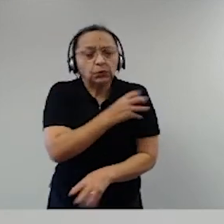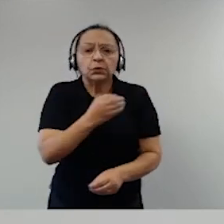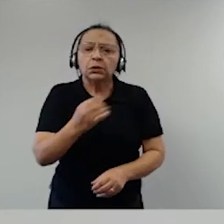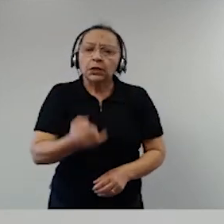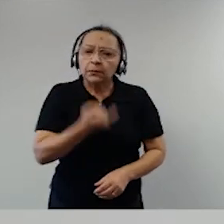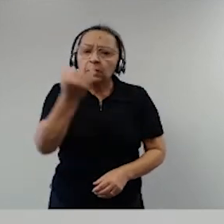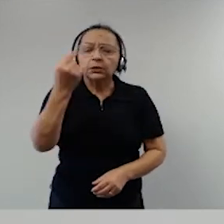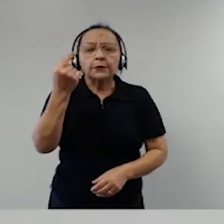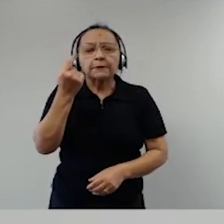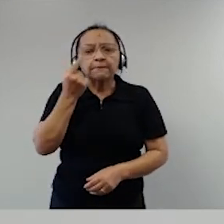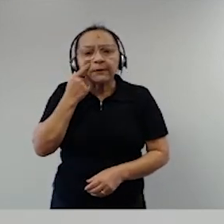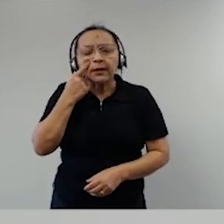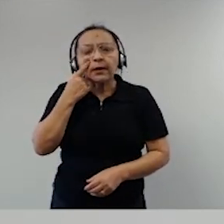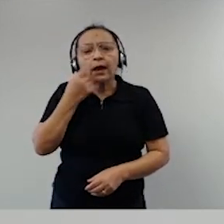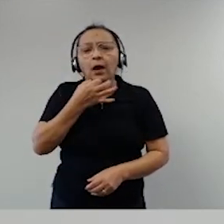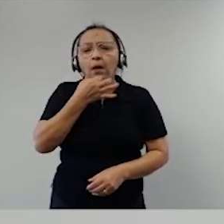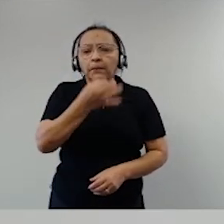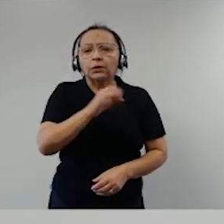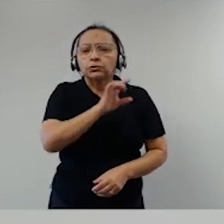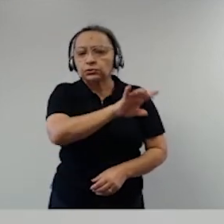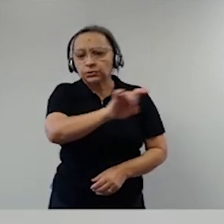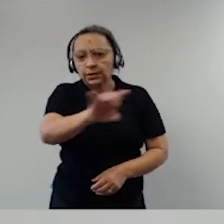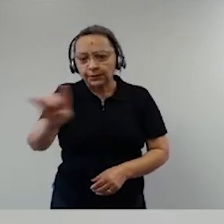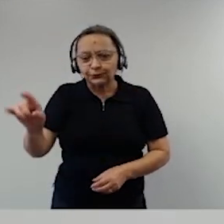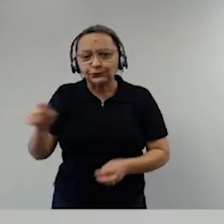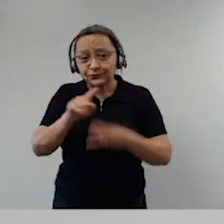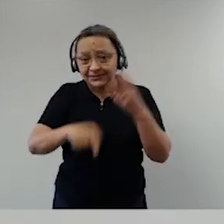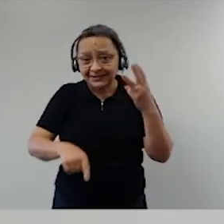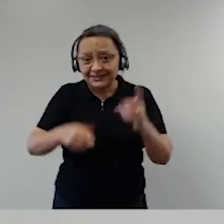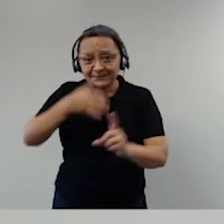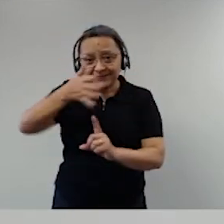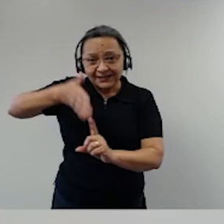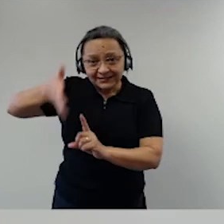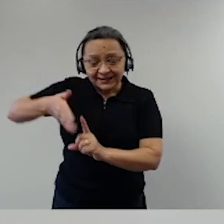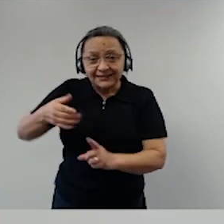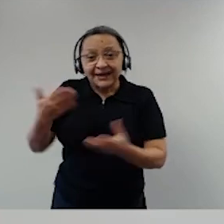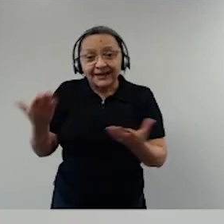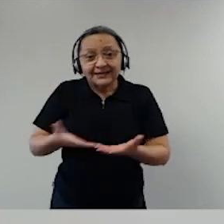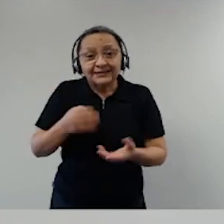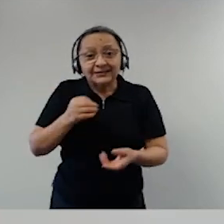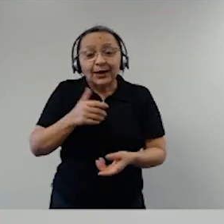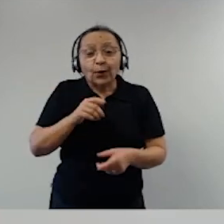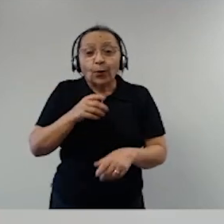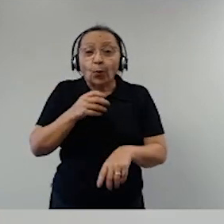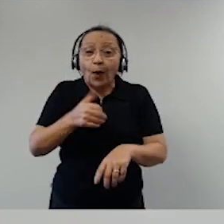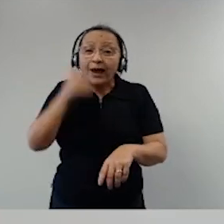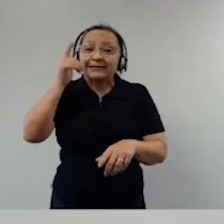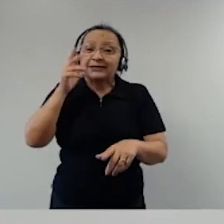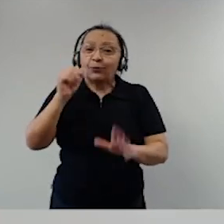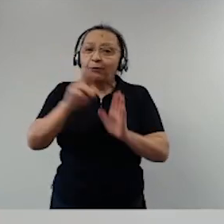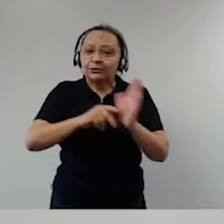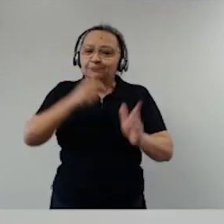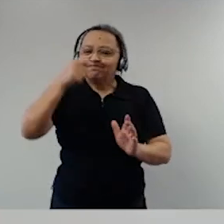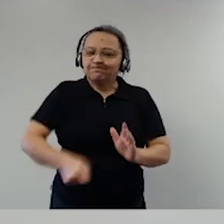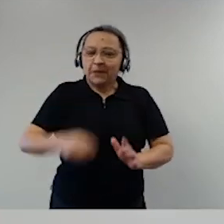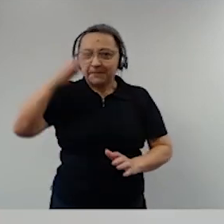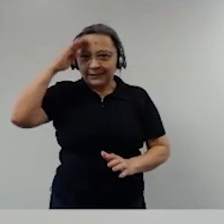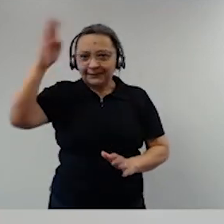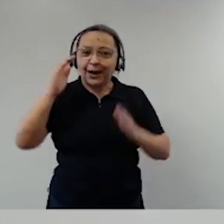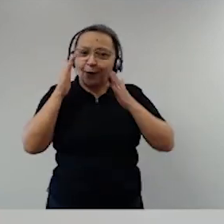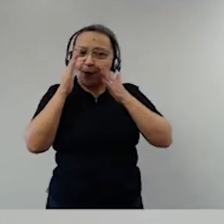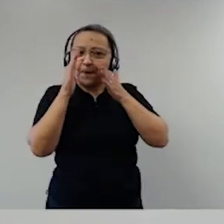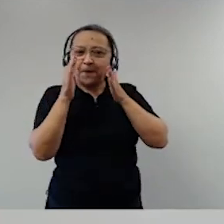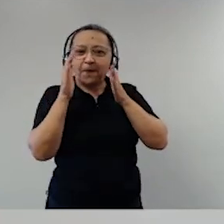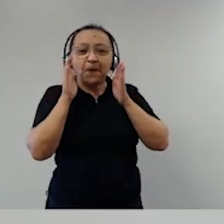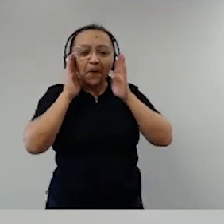importante ouvir o posicionamento de cada um de vocês. Vamos aqui, quase num regime militar, obedecer a disciplina,